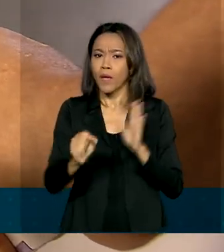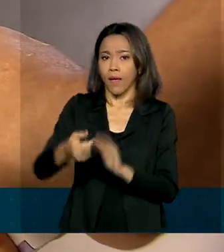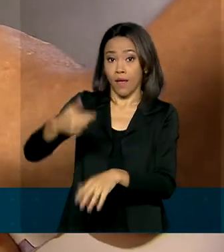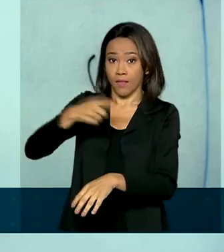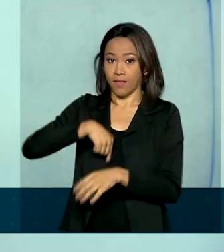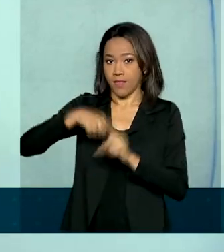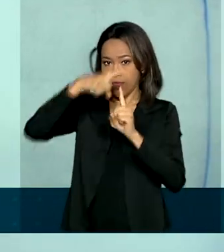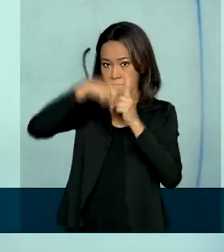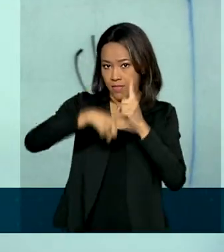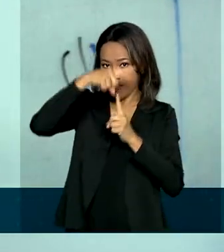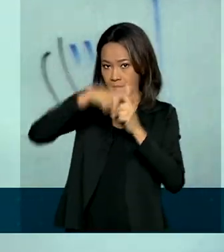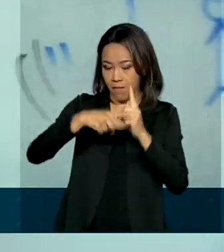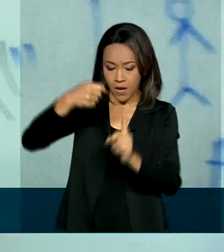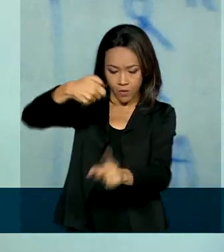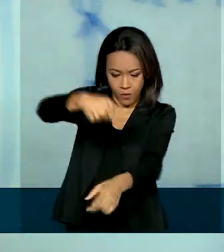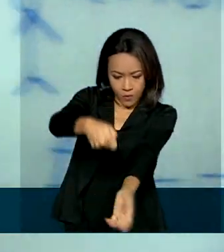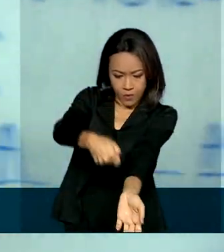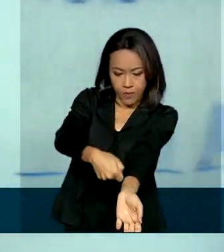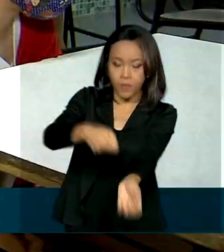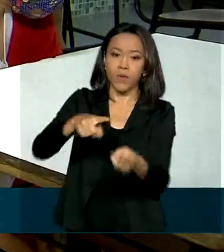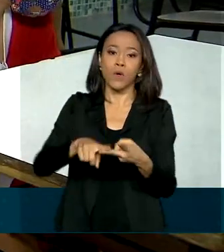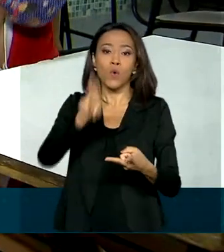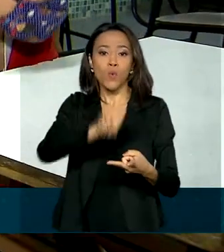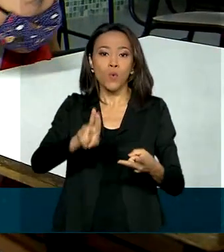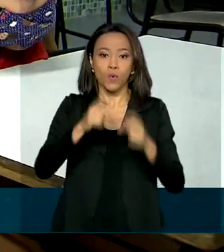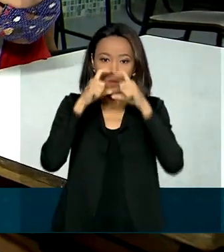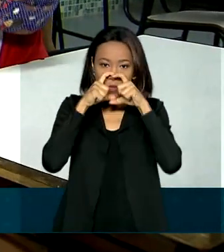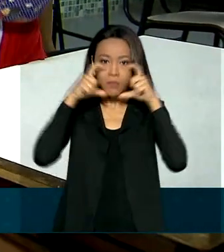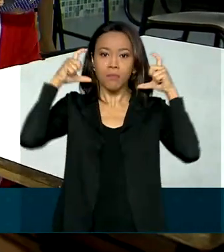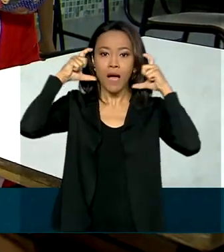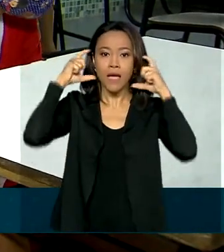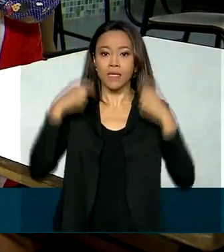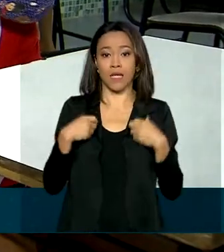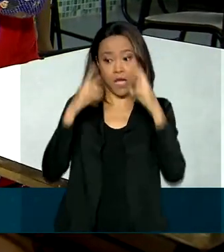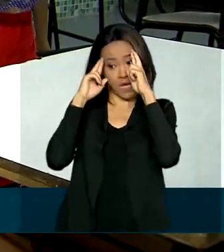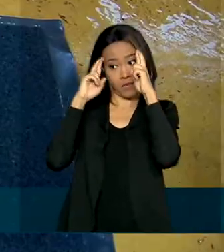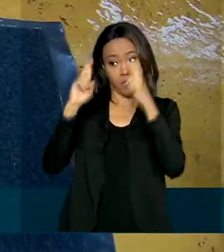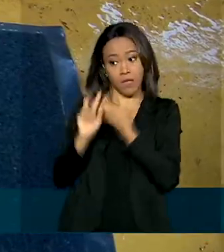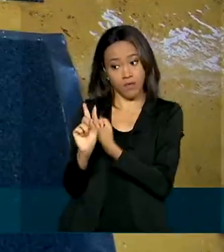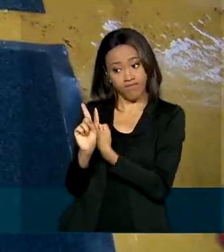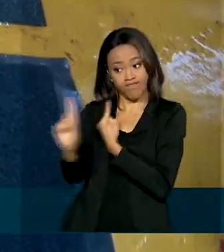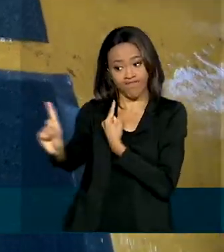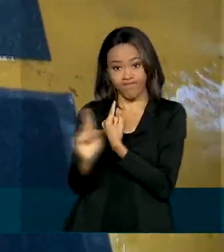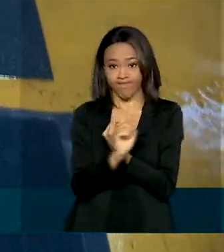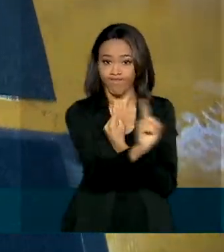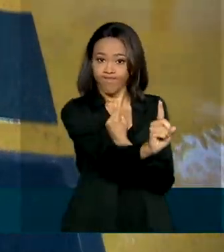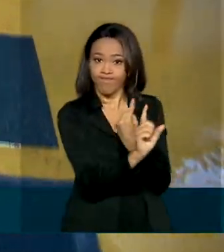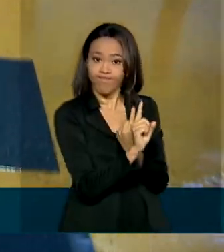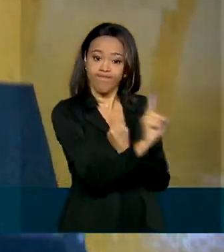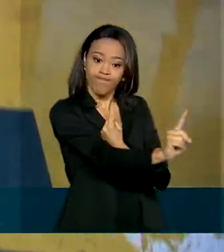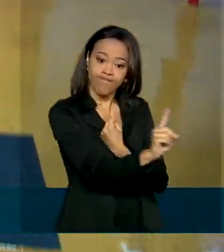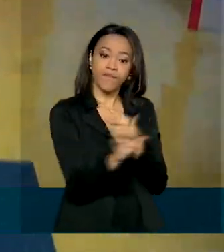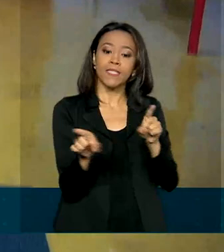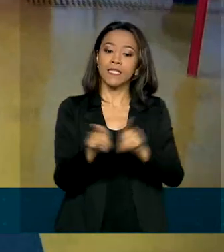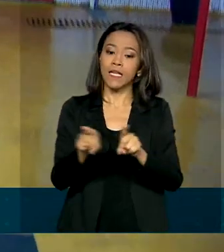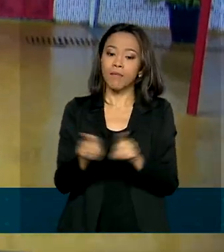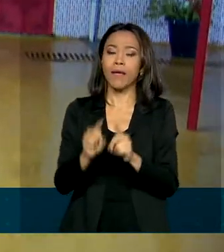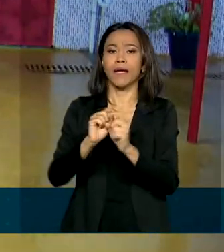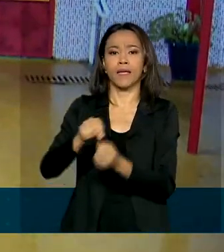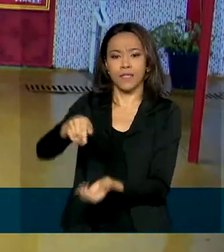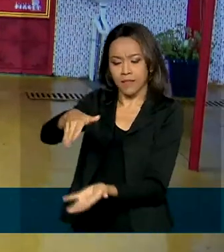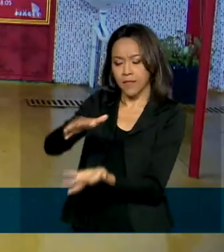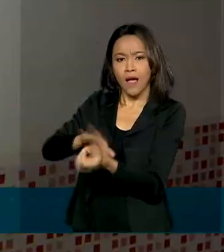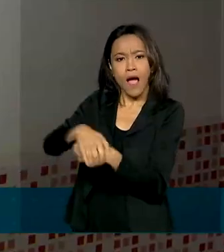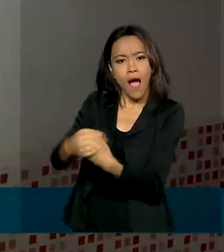temperatura, o uso obrigatório de máscara, respeito ao distanciamento social e manter dispensadores de álcool em gel